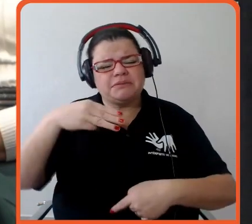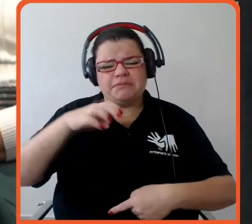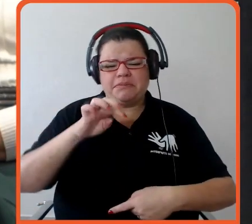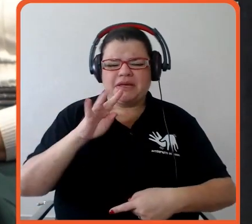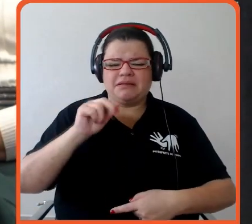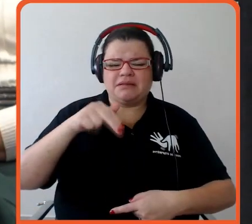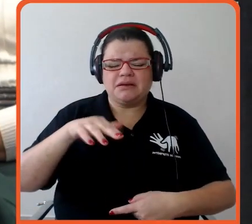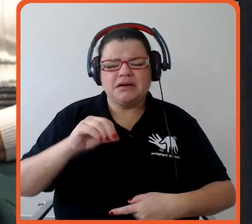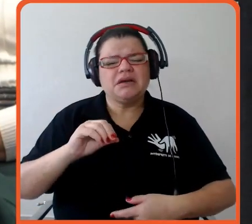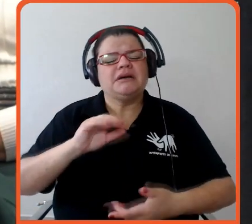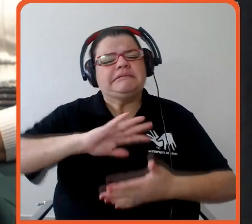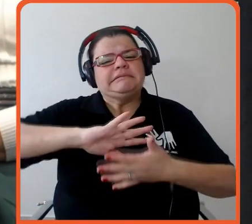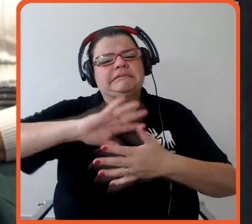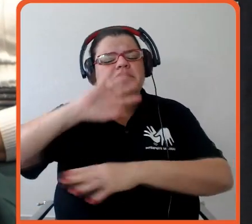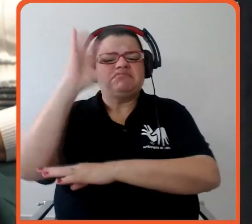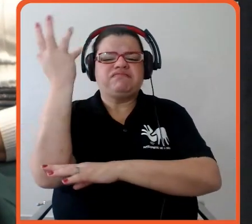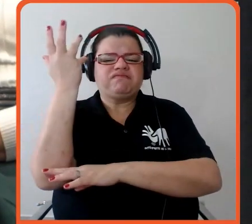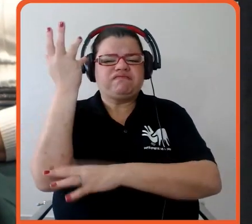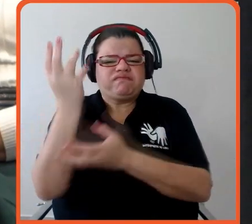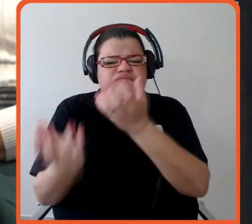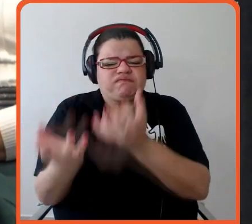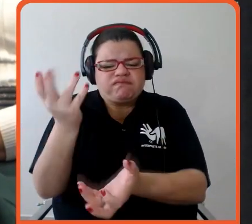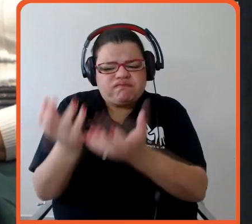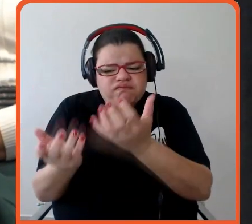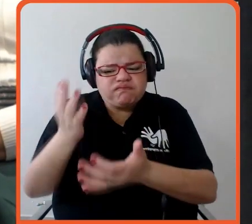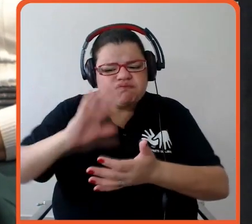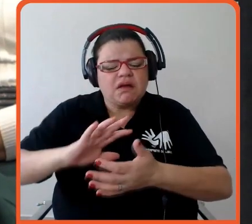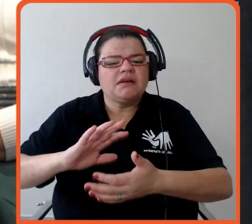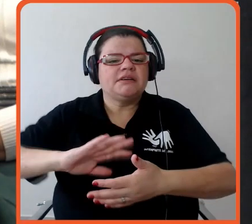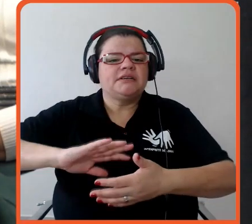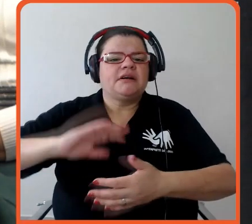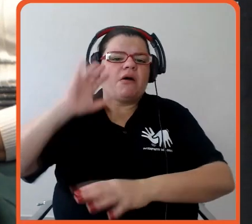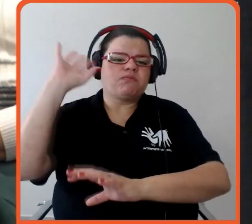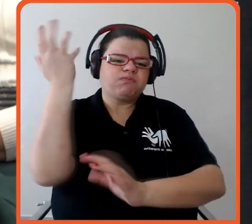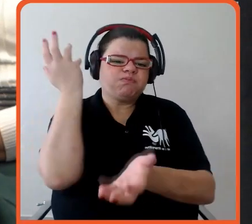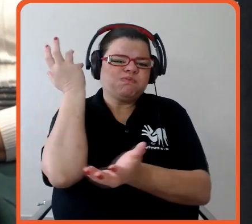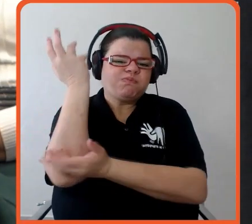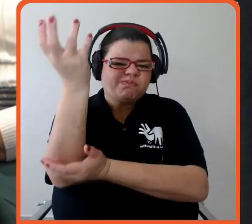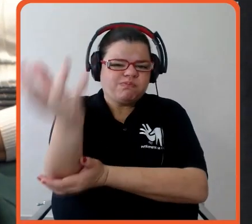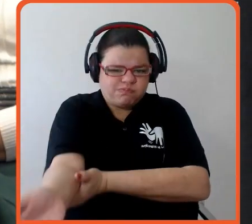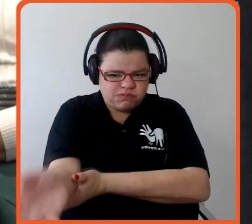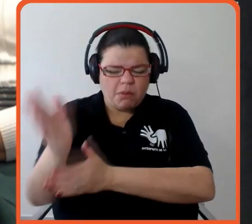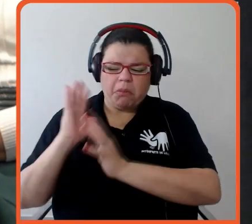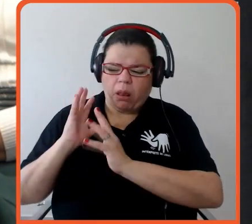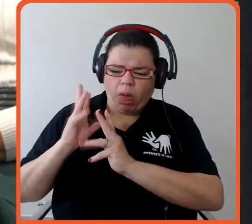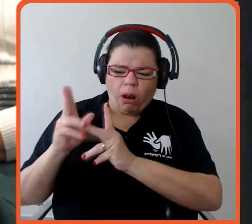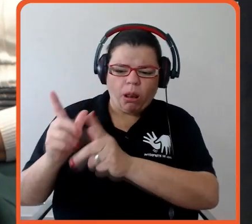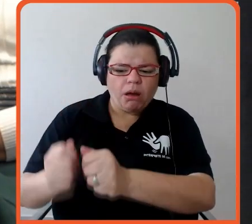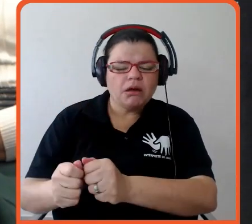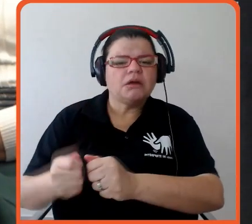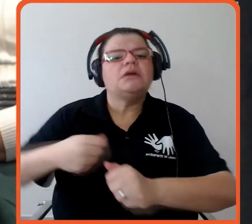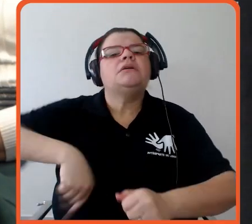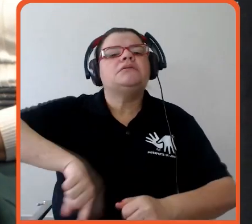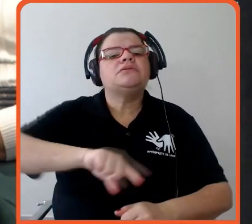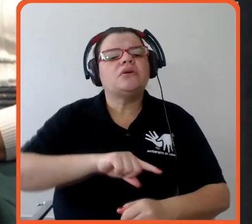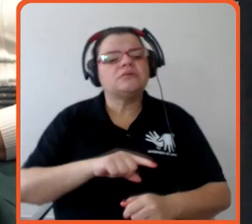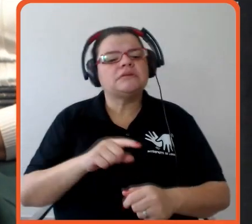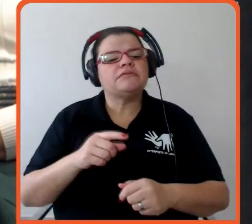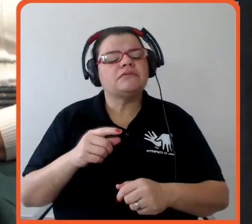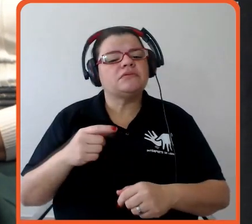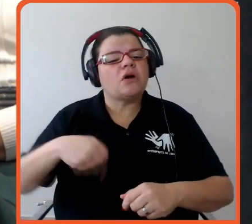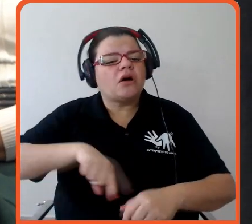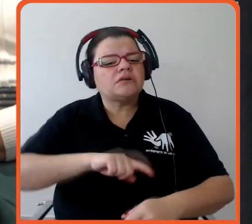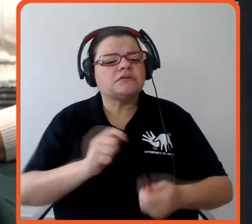tão importantes para o nosso mercado aqui, para o país, né? E lá, com essas entregas, então, com esses acordos e flexibilização